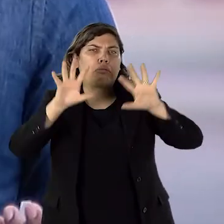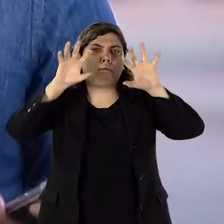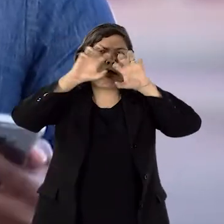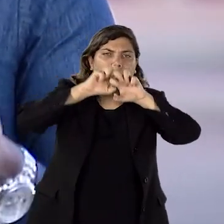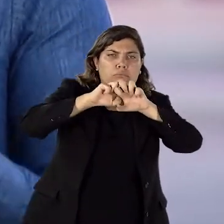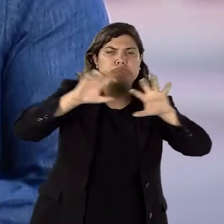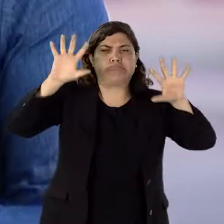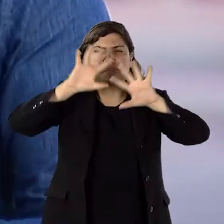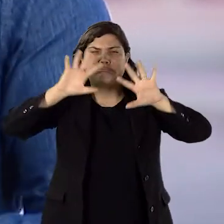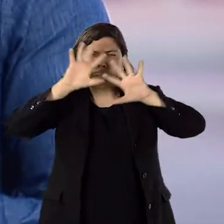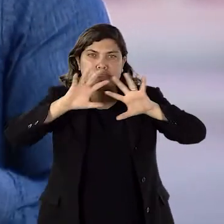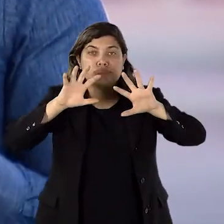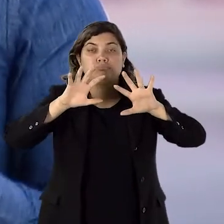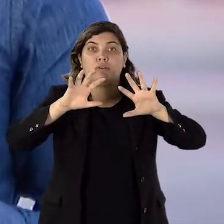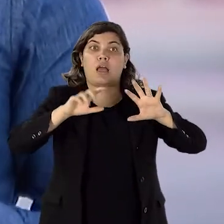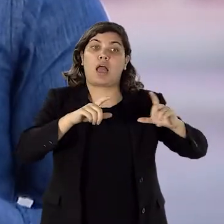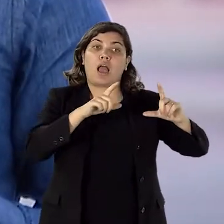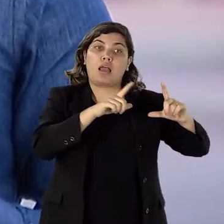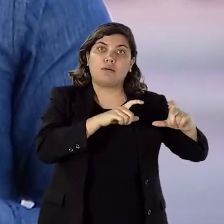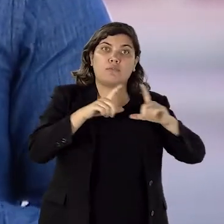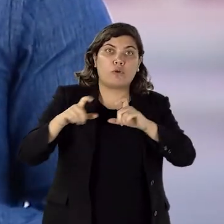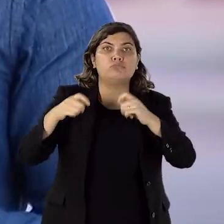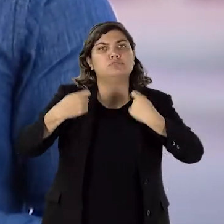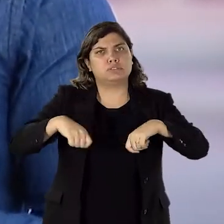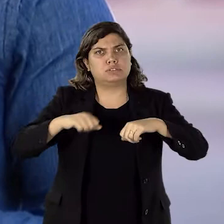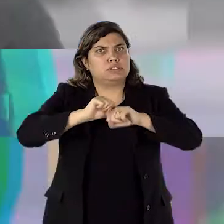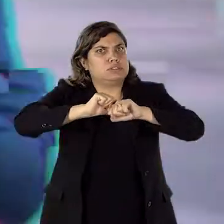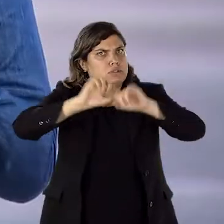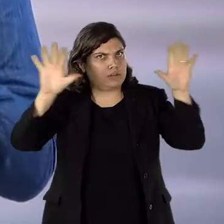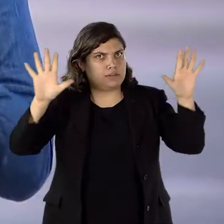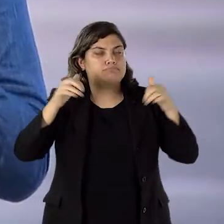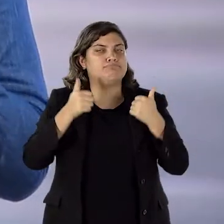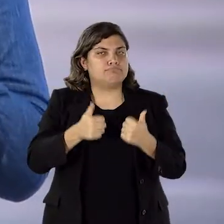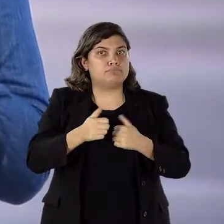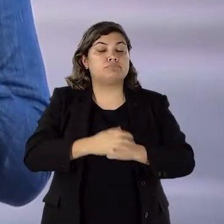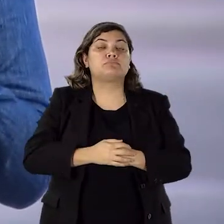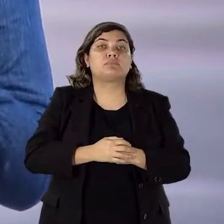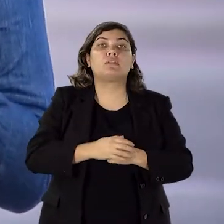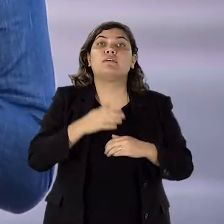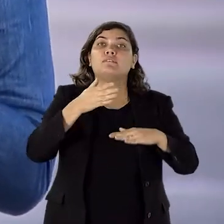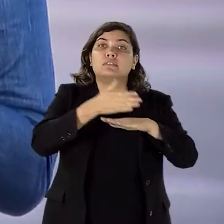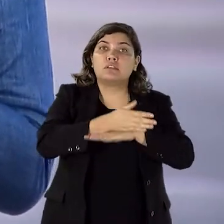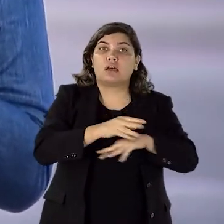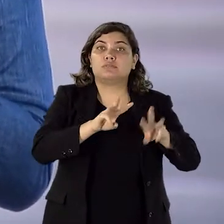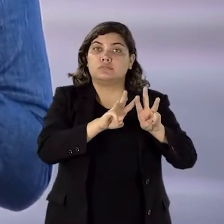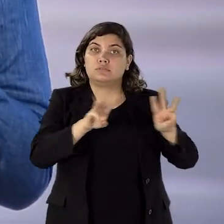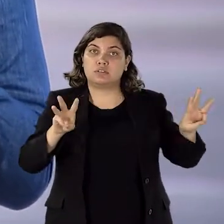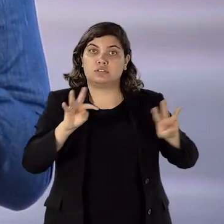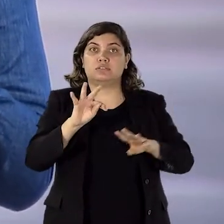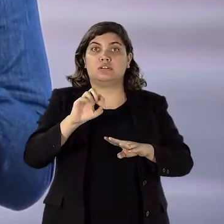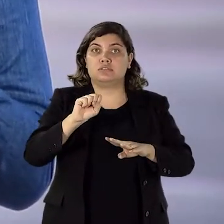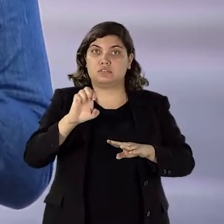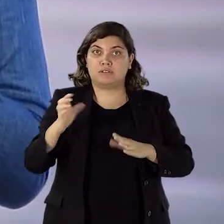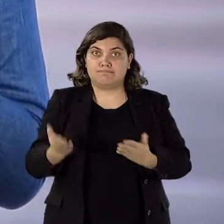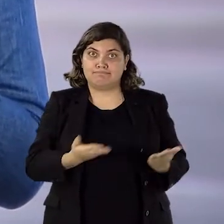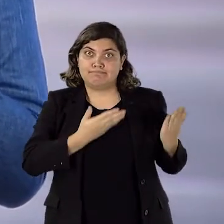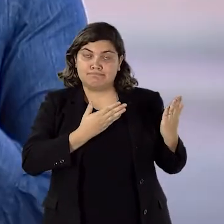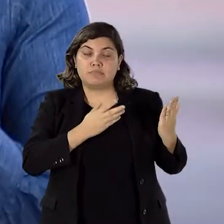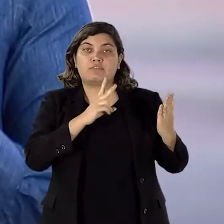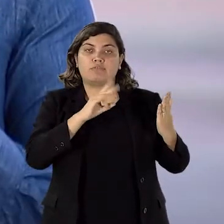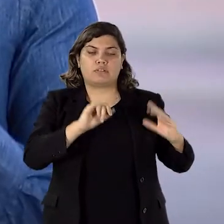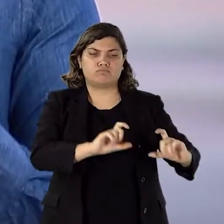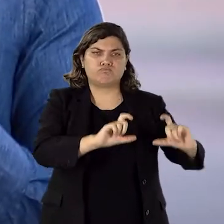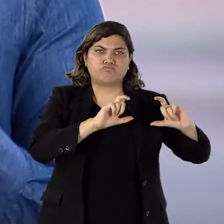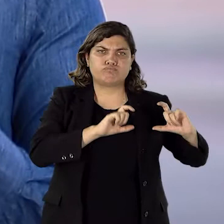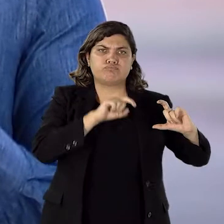escuras ou borradas. As imagens têm que estar bem nítidas. Simbora, gente. Você vai entrar no site do TSE, que está aparecendo aí na tela,